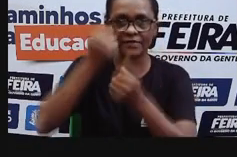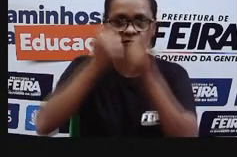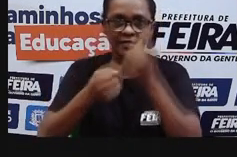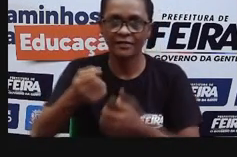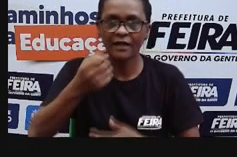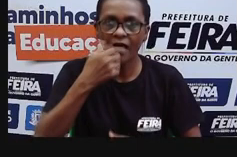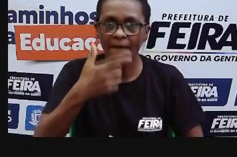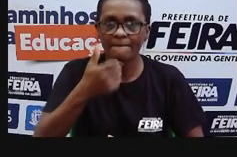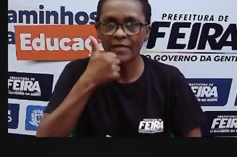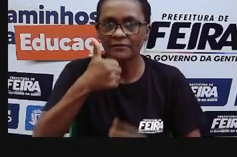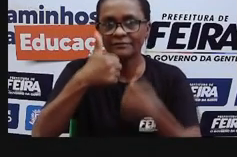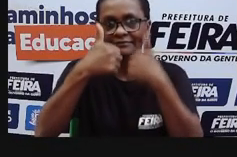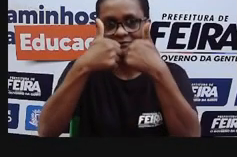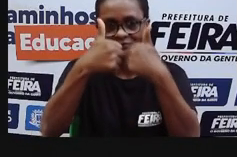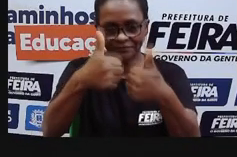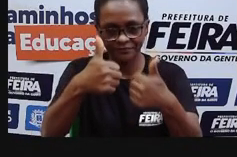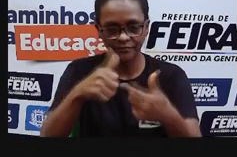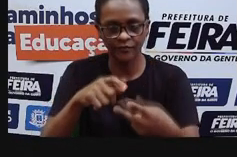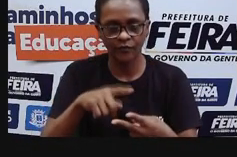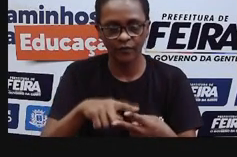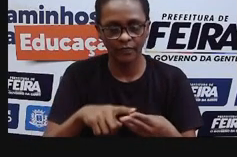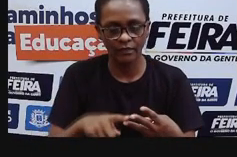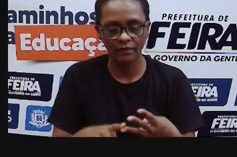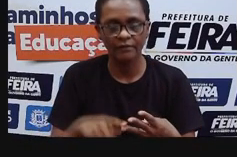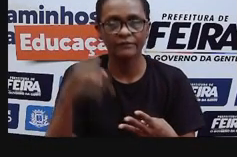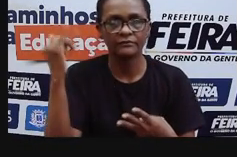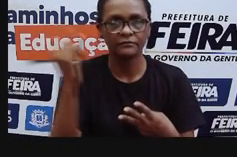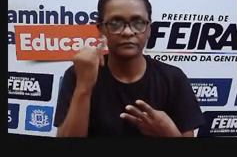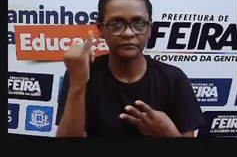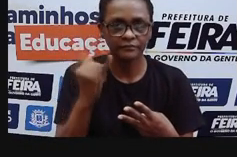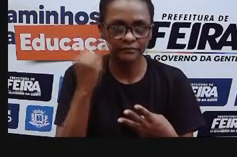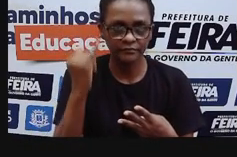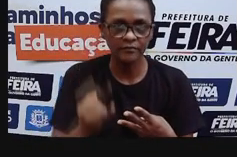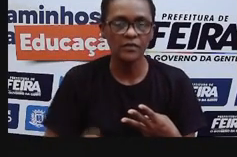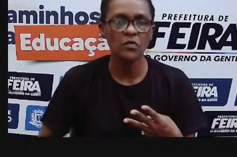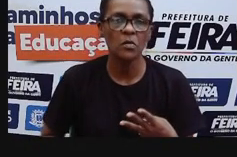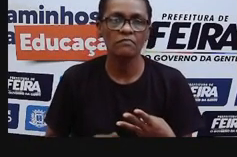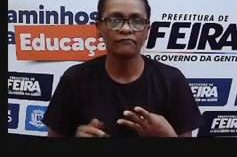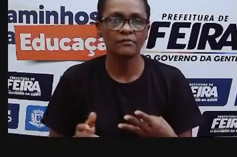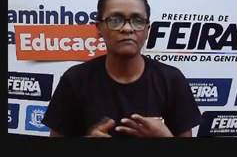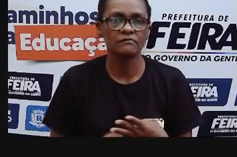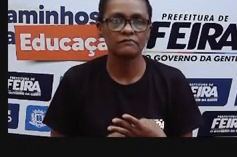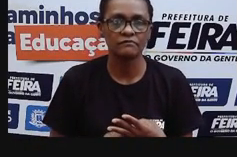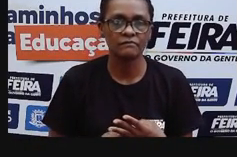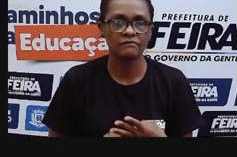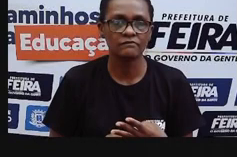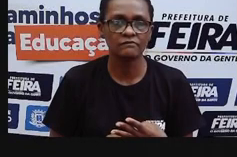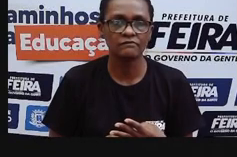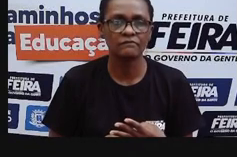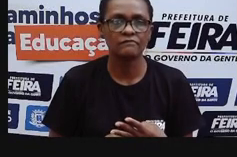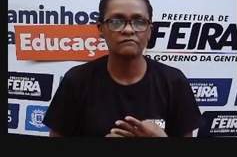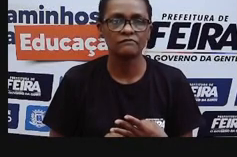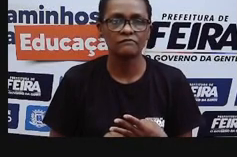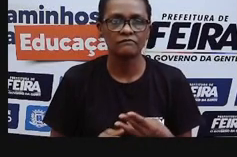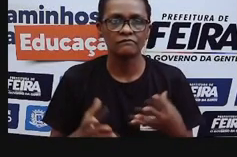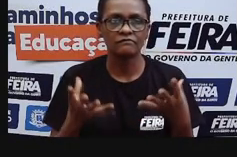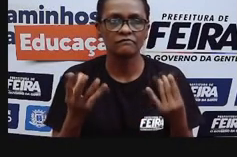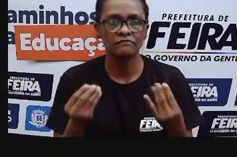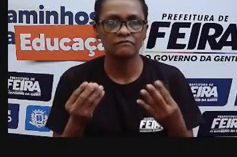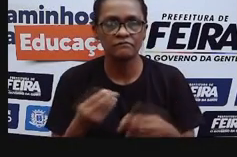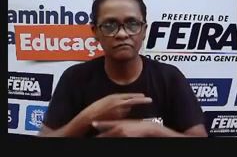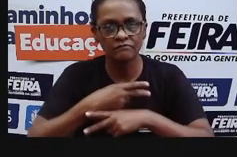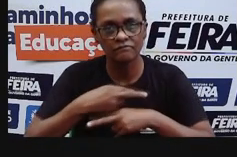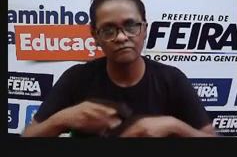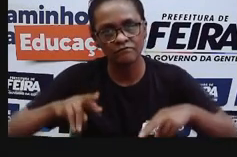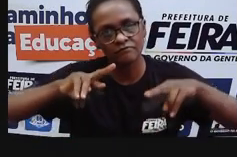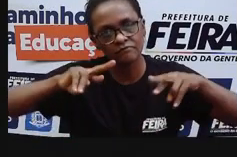nós, no nosso intestino, estômago, isso facilita com que a gente tenha infecções intestinais. Isso facilita com que a